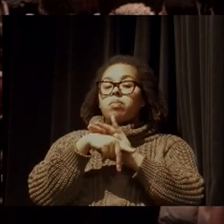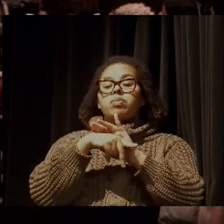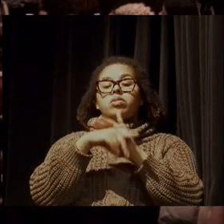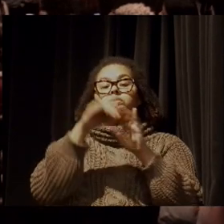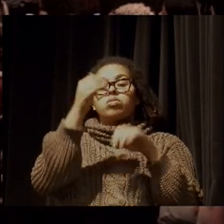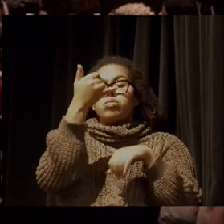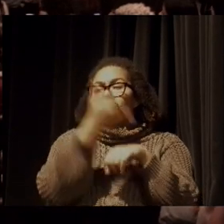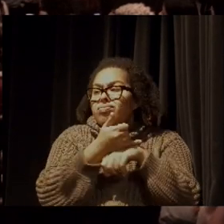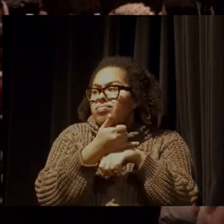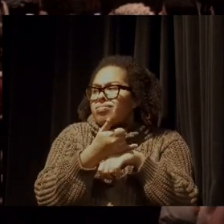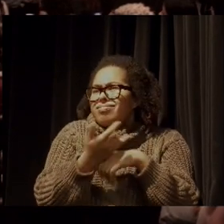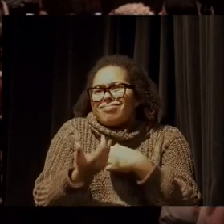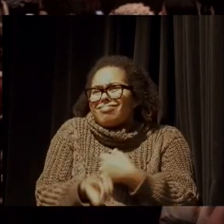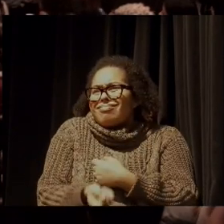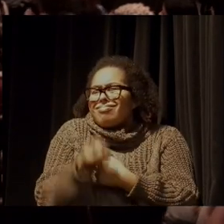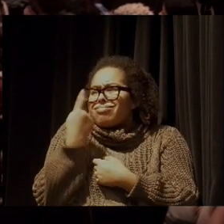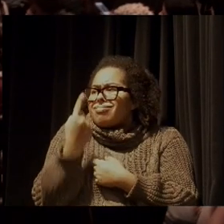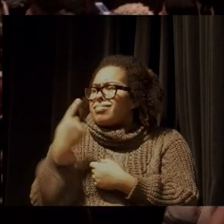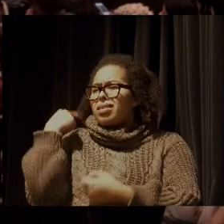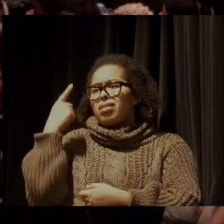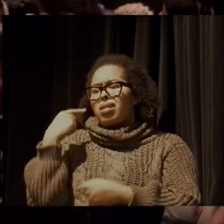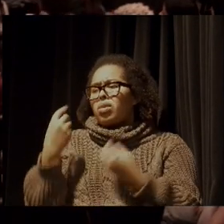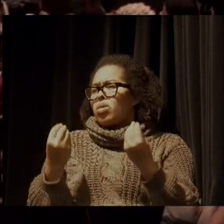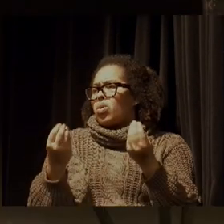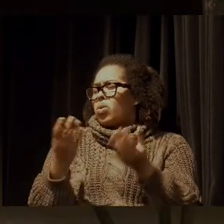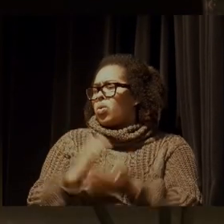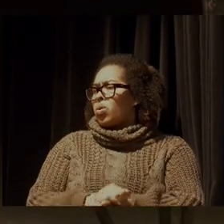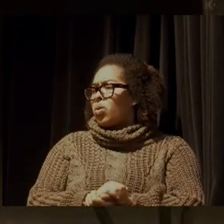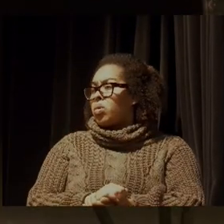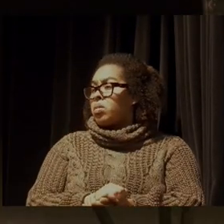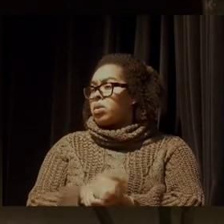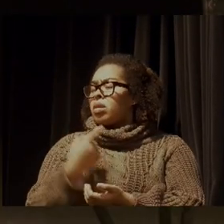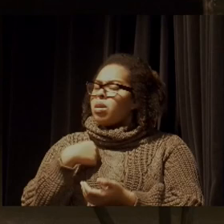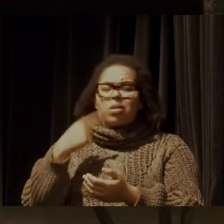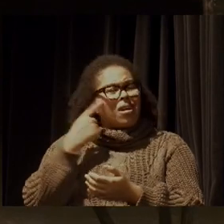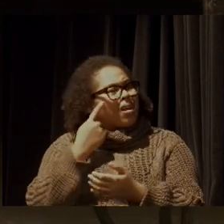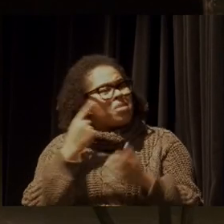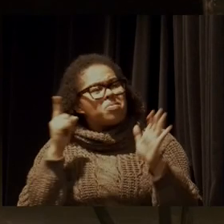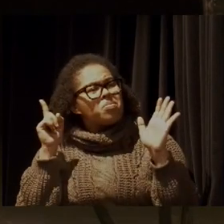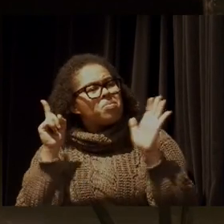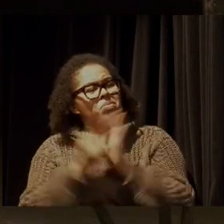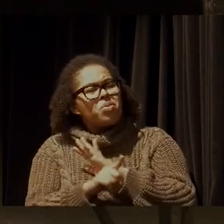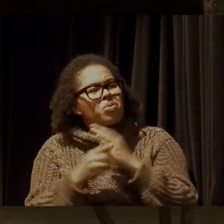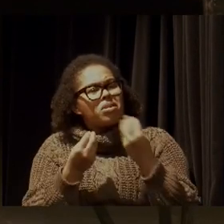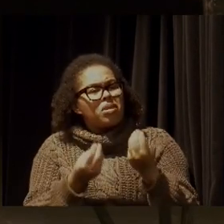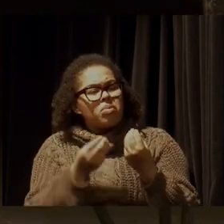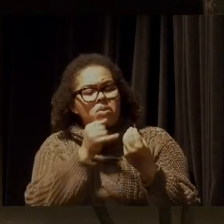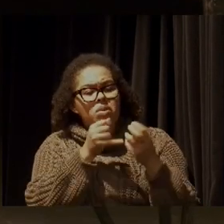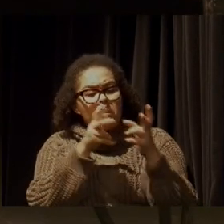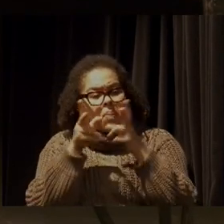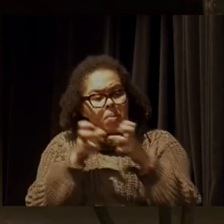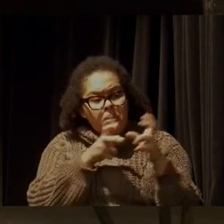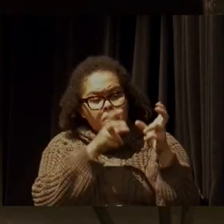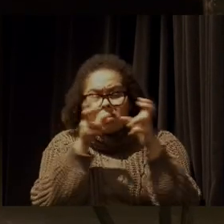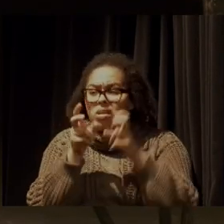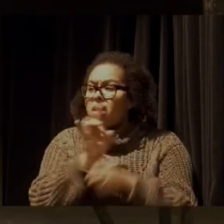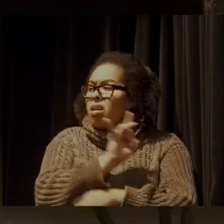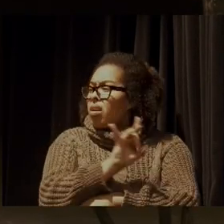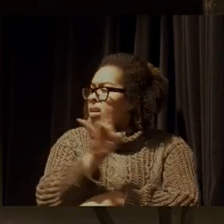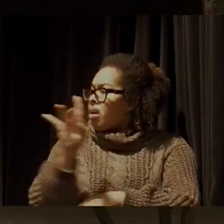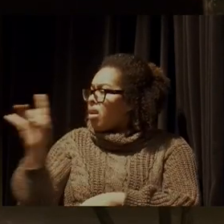Coisa de maluco, enfim. Então, quer dizer, eu perguntei por que se dá para identificar cada um